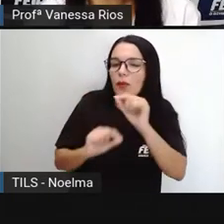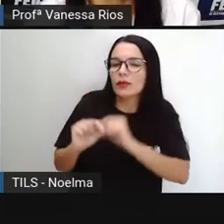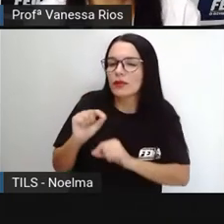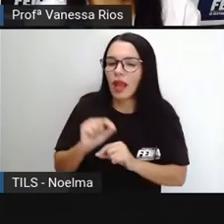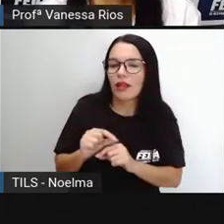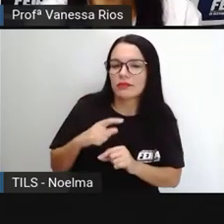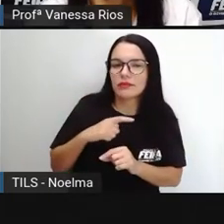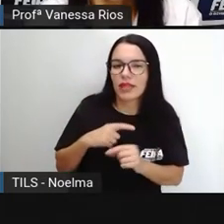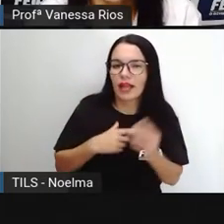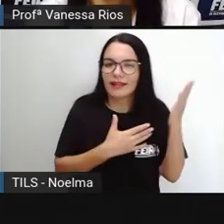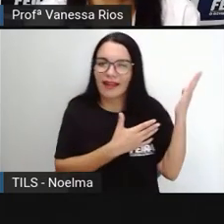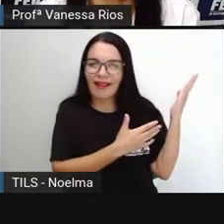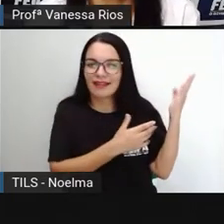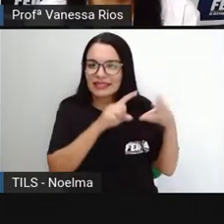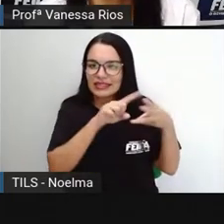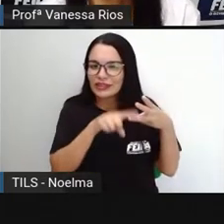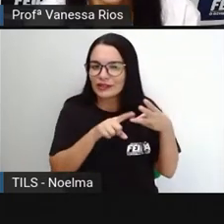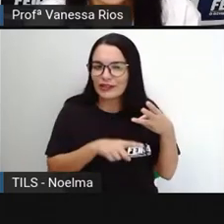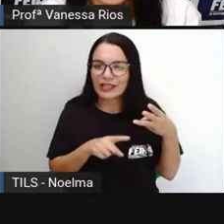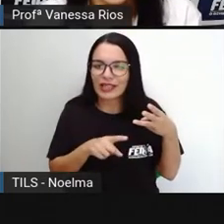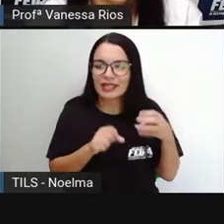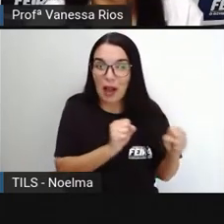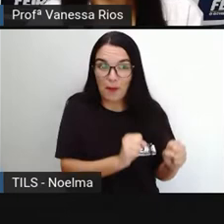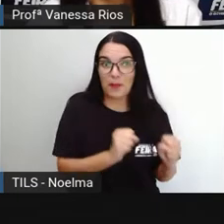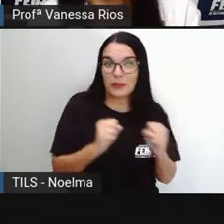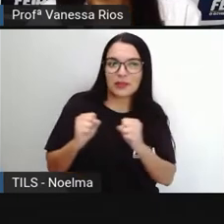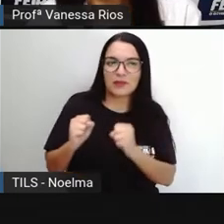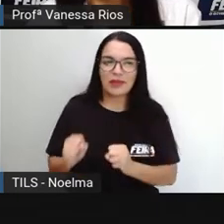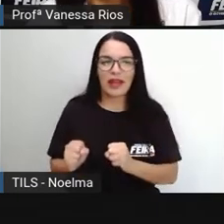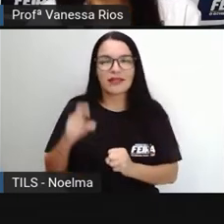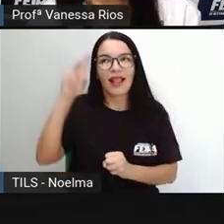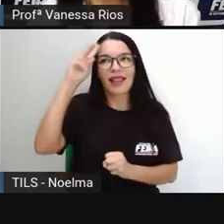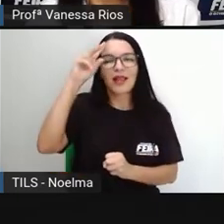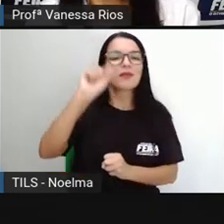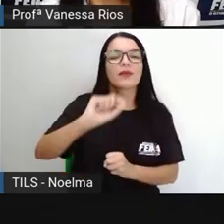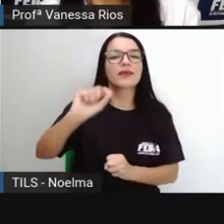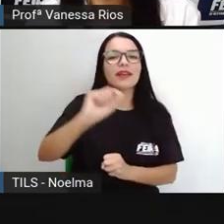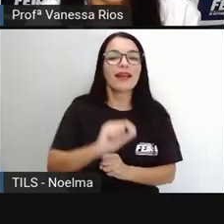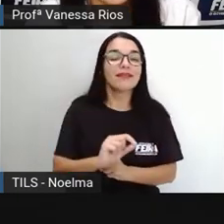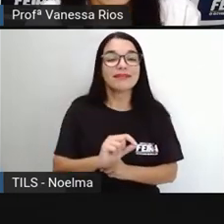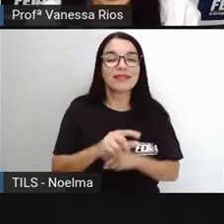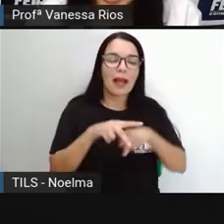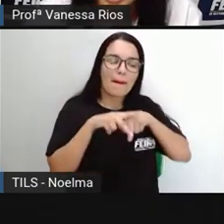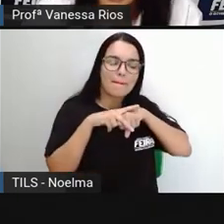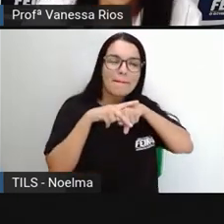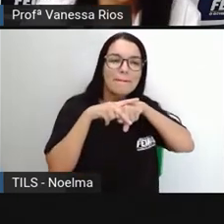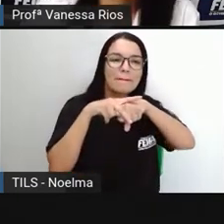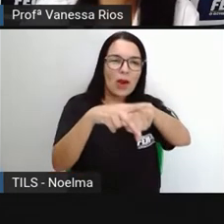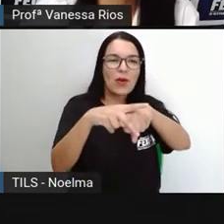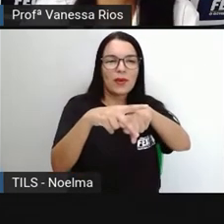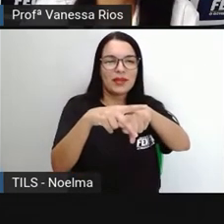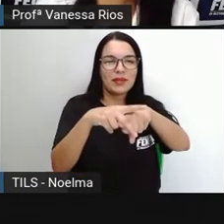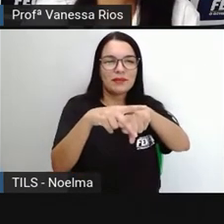encantar, de emocionar, de alegrar, a gente se lembra logo das poemas.